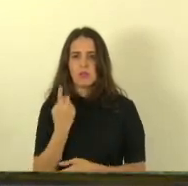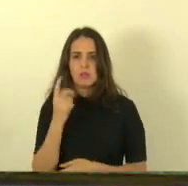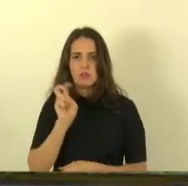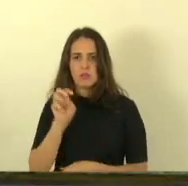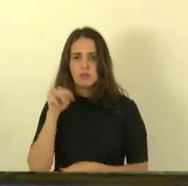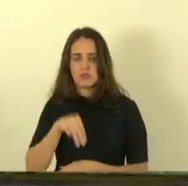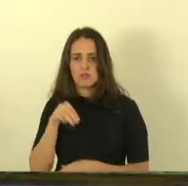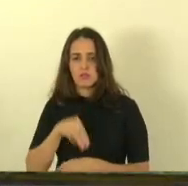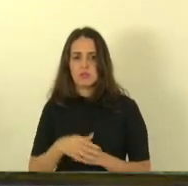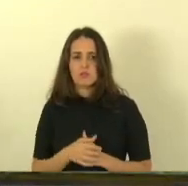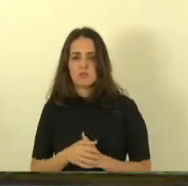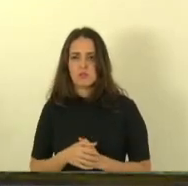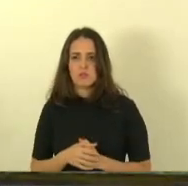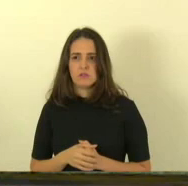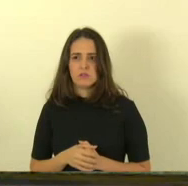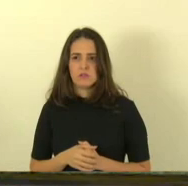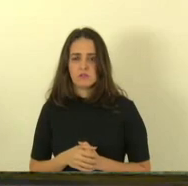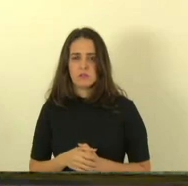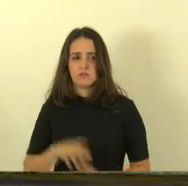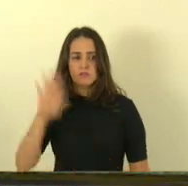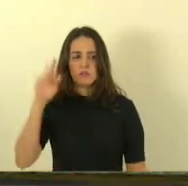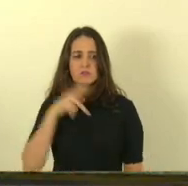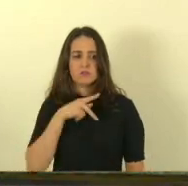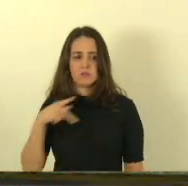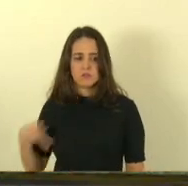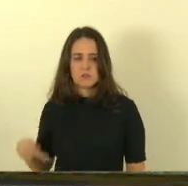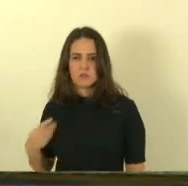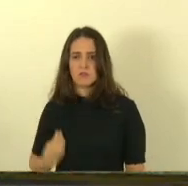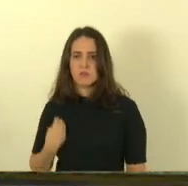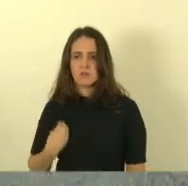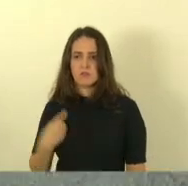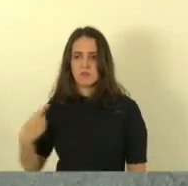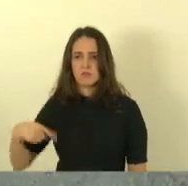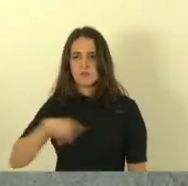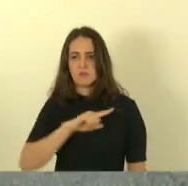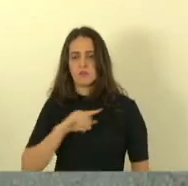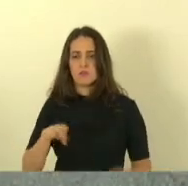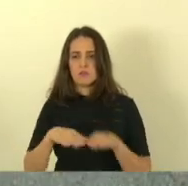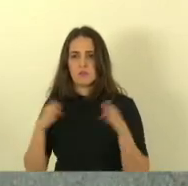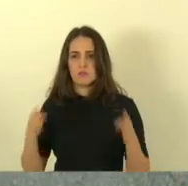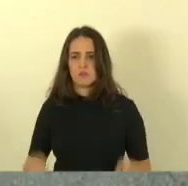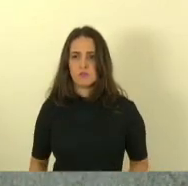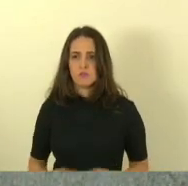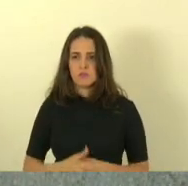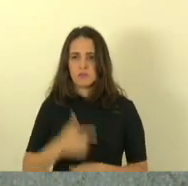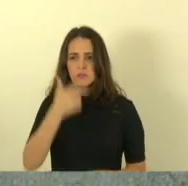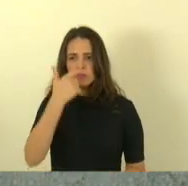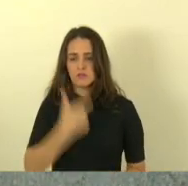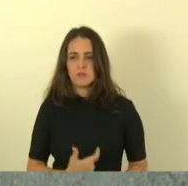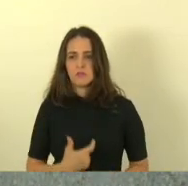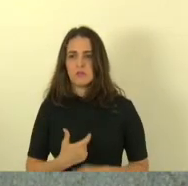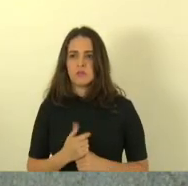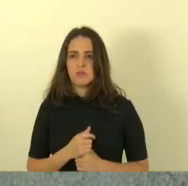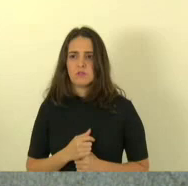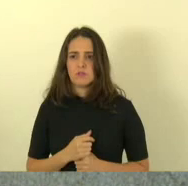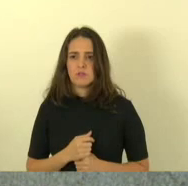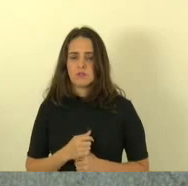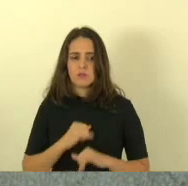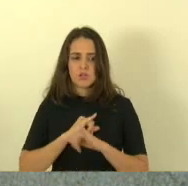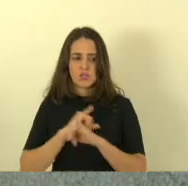presidente enquanto o orador se dirige à tribuna eu gostaria que fosse